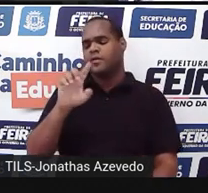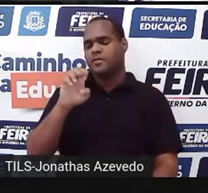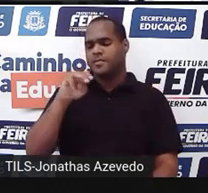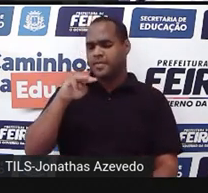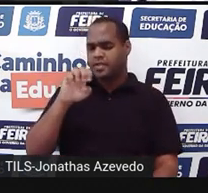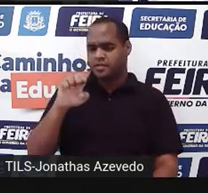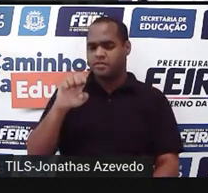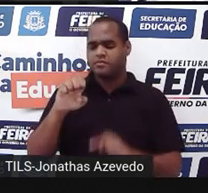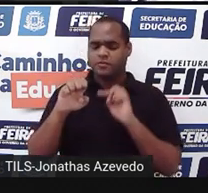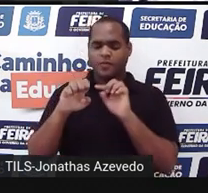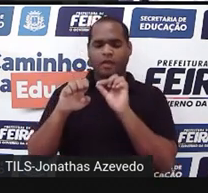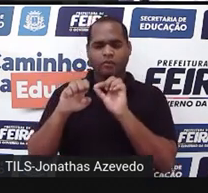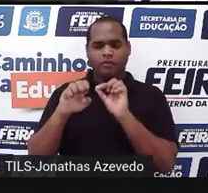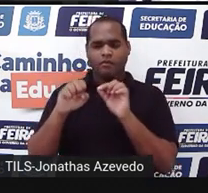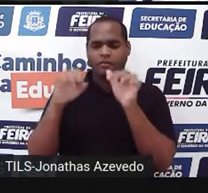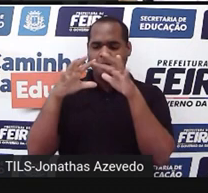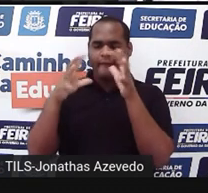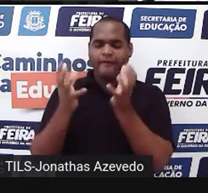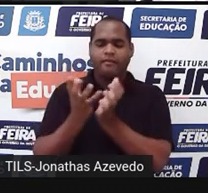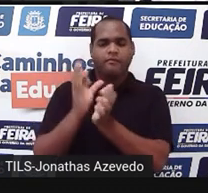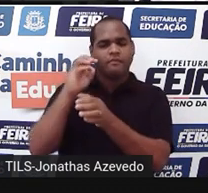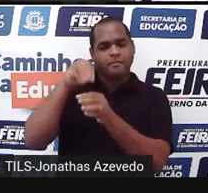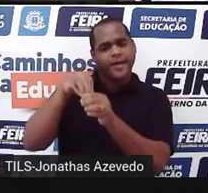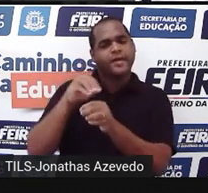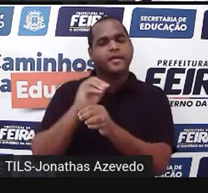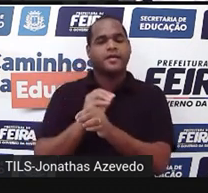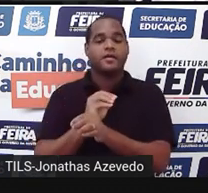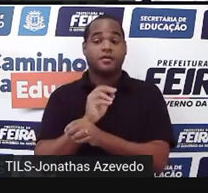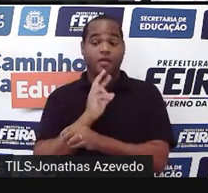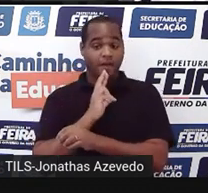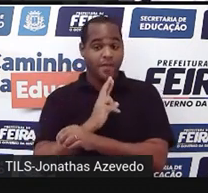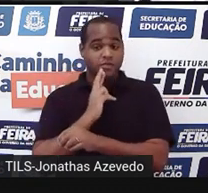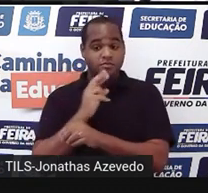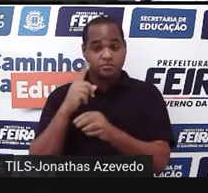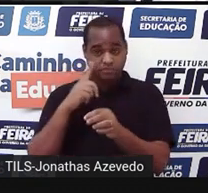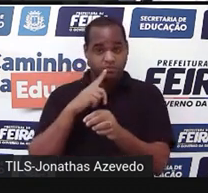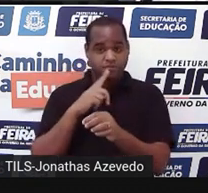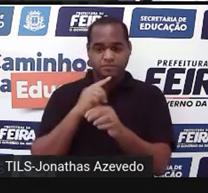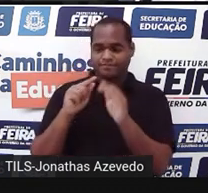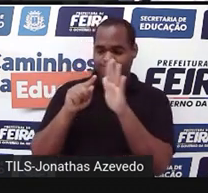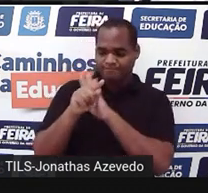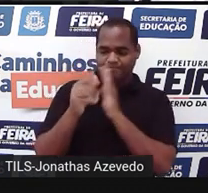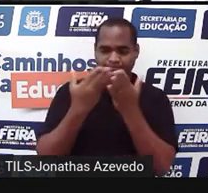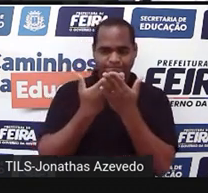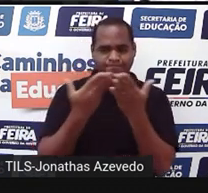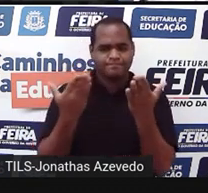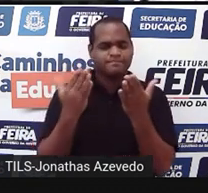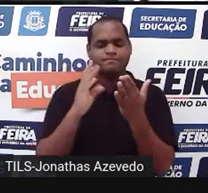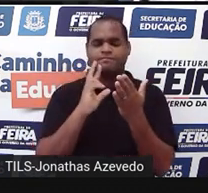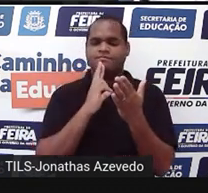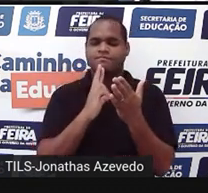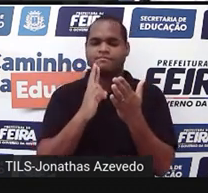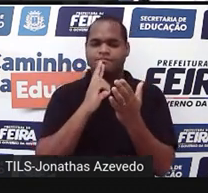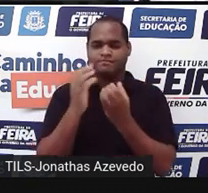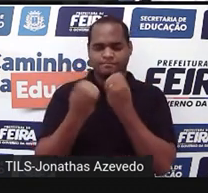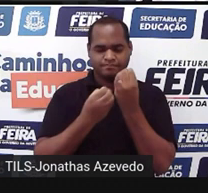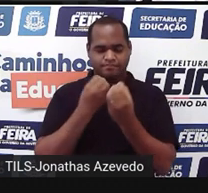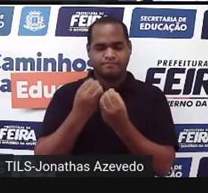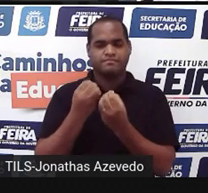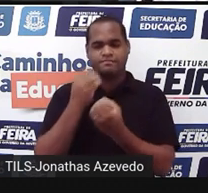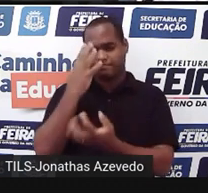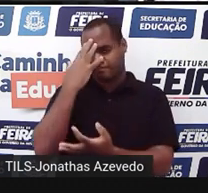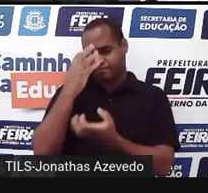bola, tá? Então, a resposta para essa pergunta que eu fiz, a gente só responde se a gente